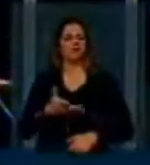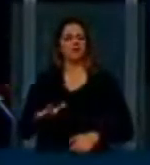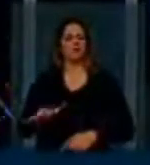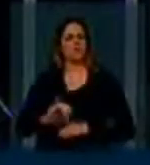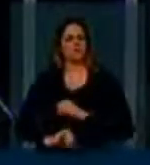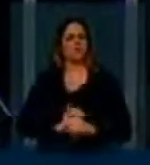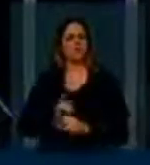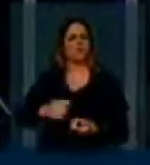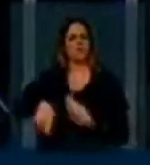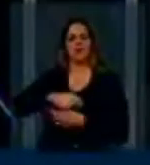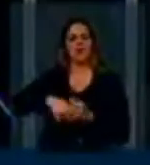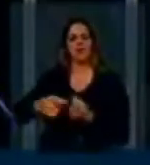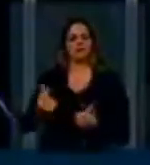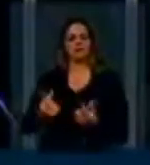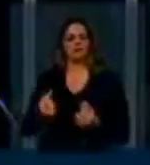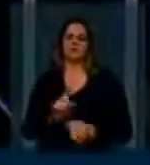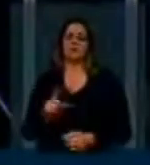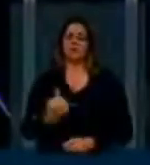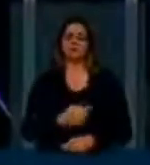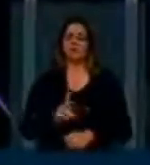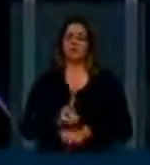aqui para defender o interesse público. Muito obrigado.